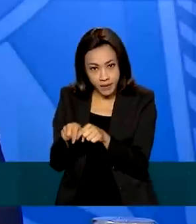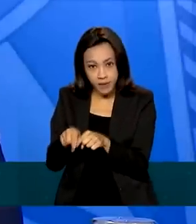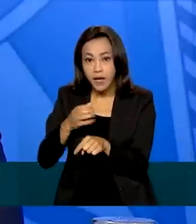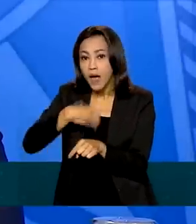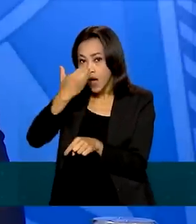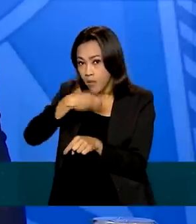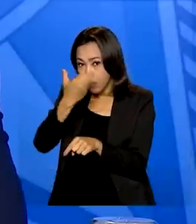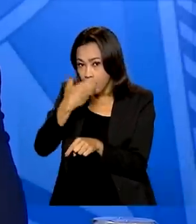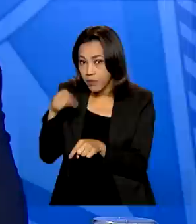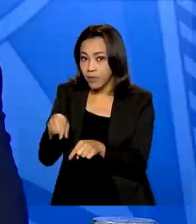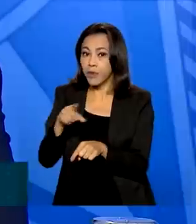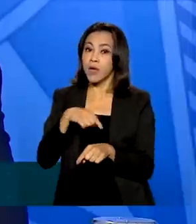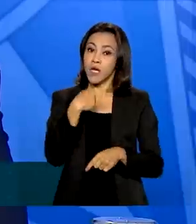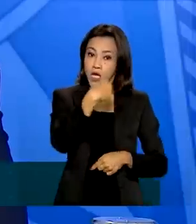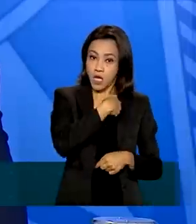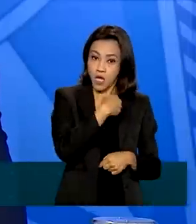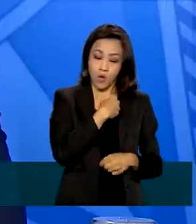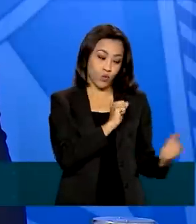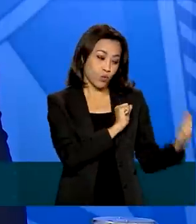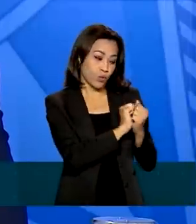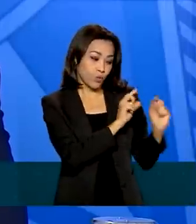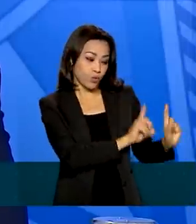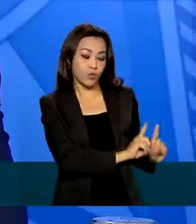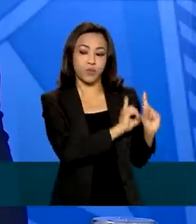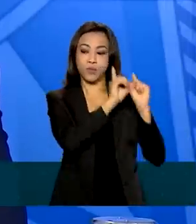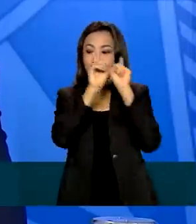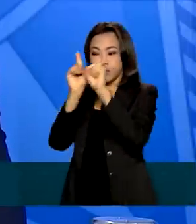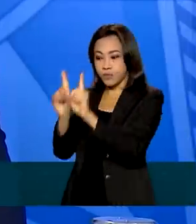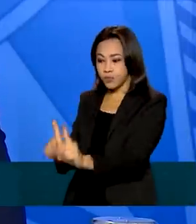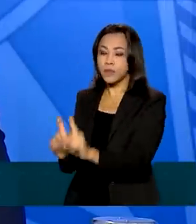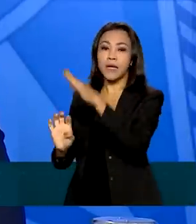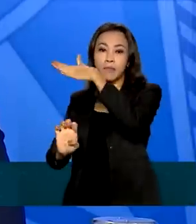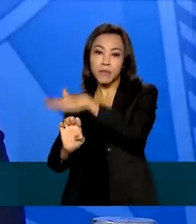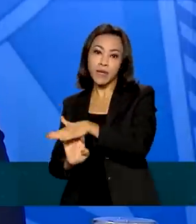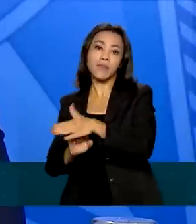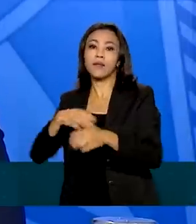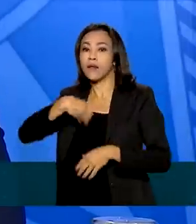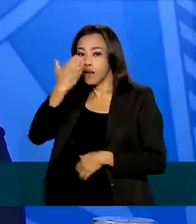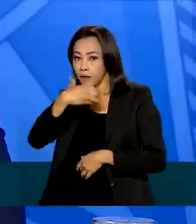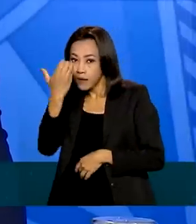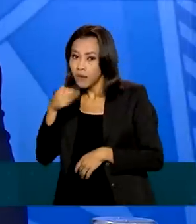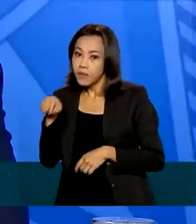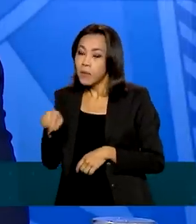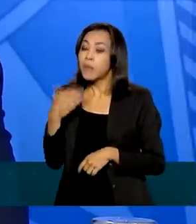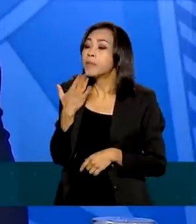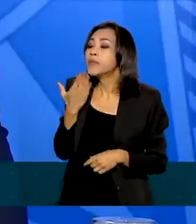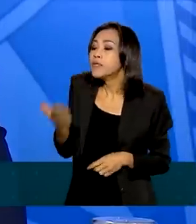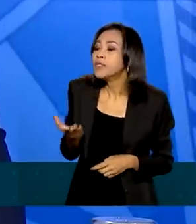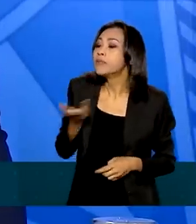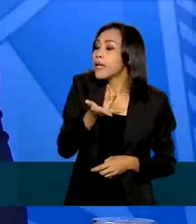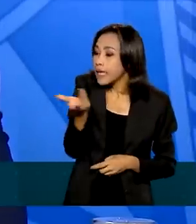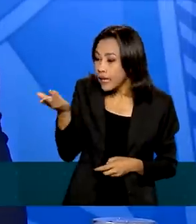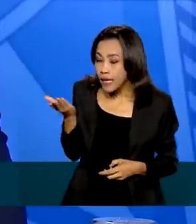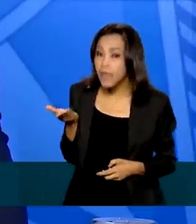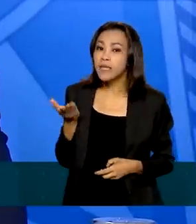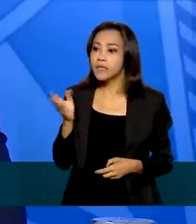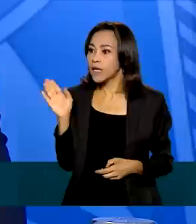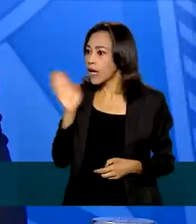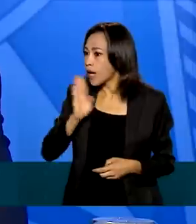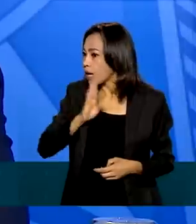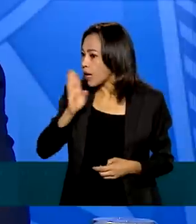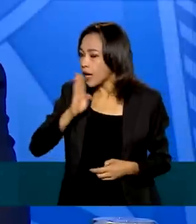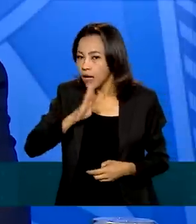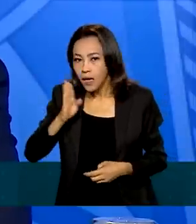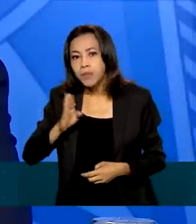Baigorre estamos indo na terça-feira, na própria Apple, lá em Palo Alto, pedir para eles que eles agilizem